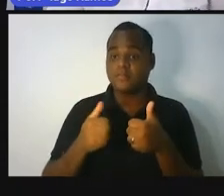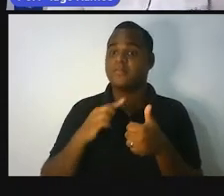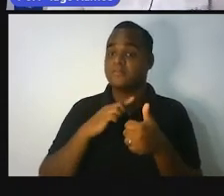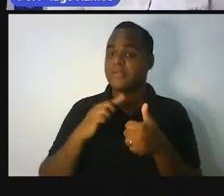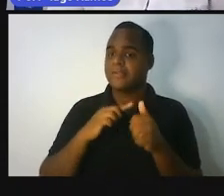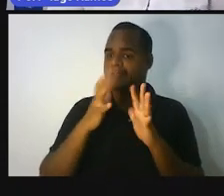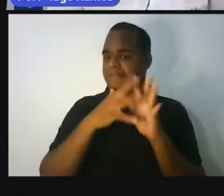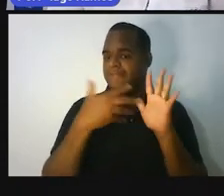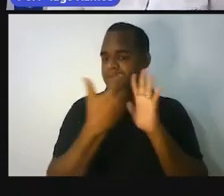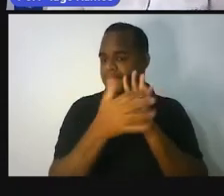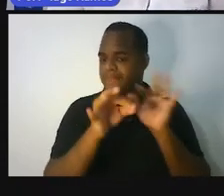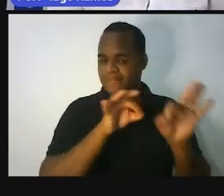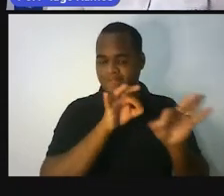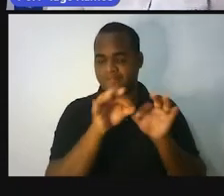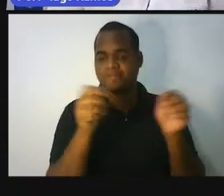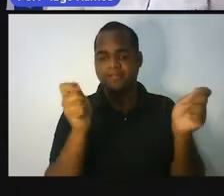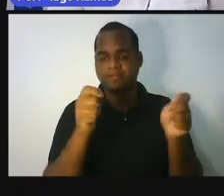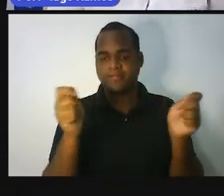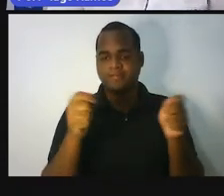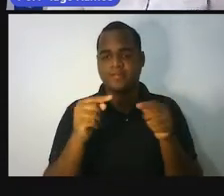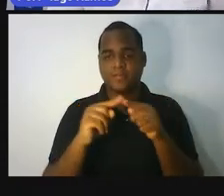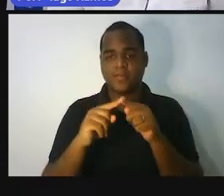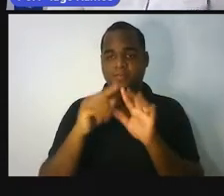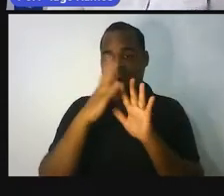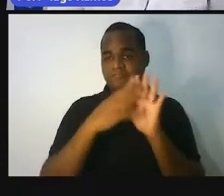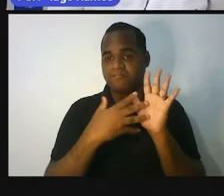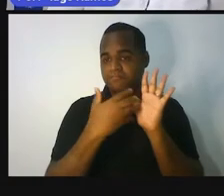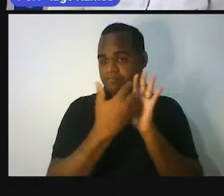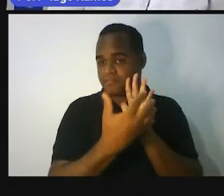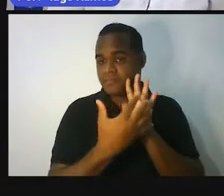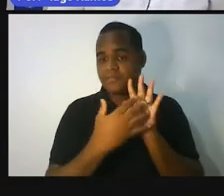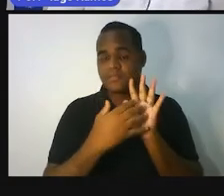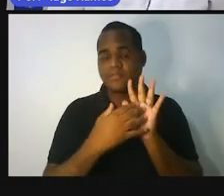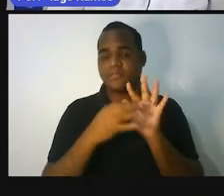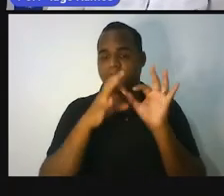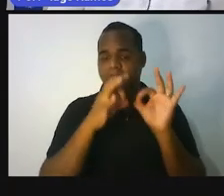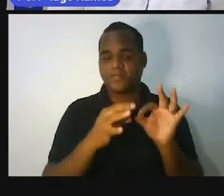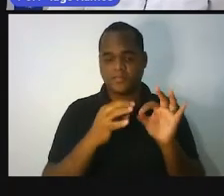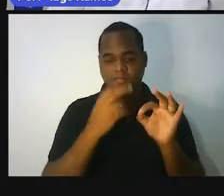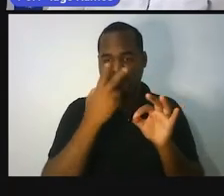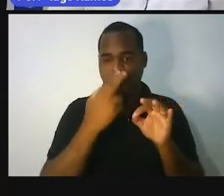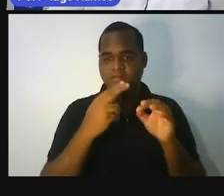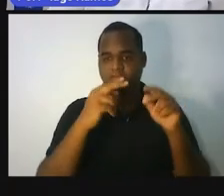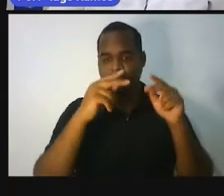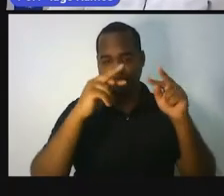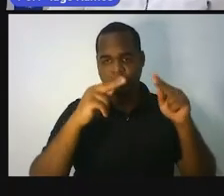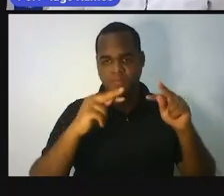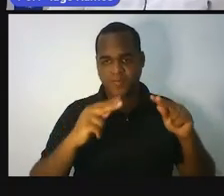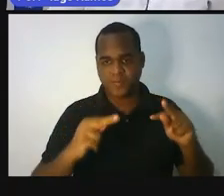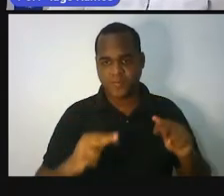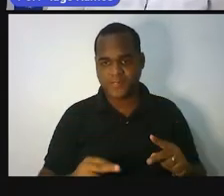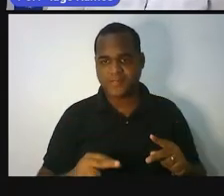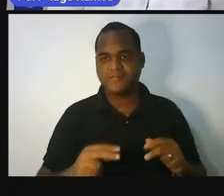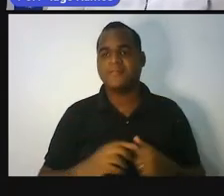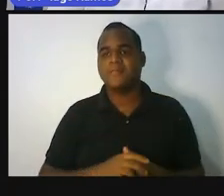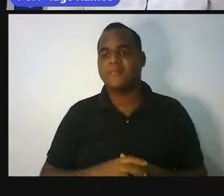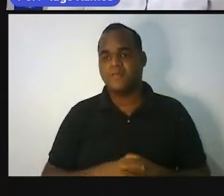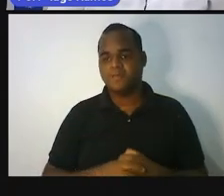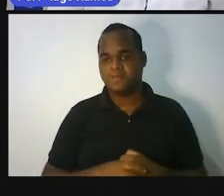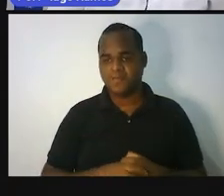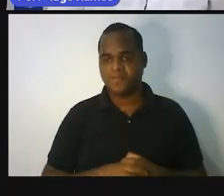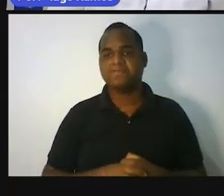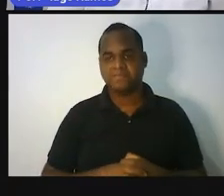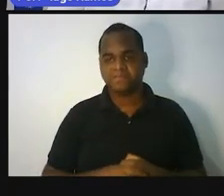tabela organizada de cima para baixo em ordem decrescente. Que é a ordem decrescente do